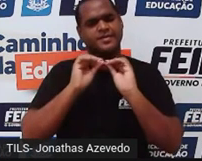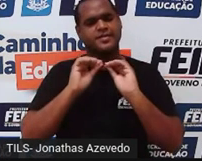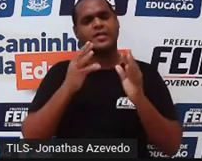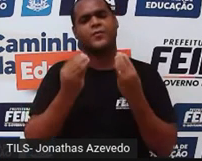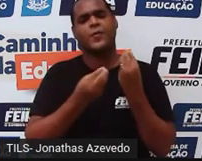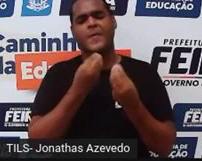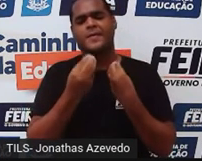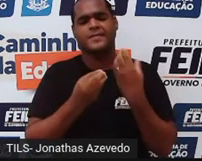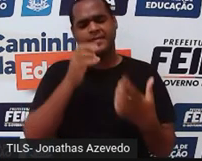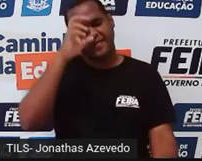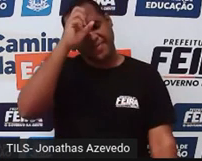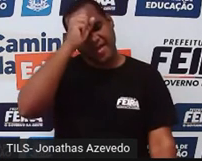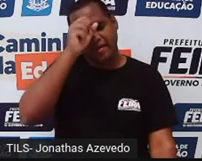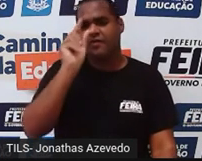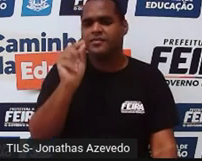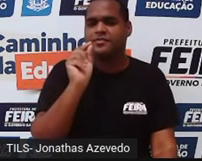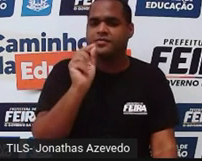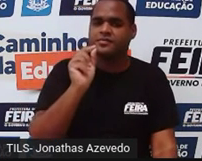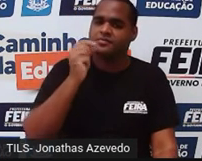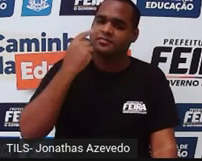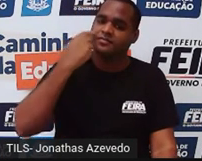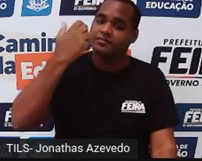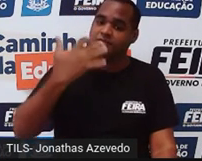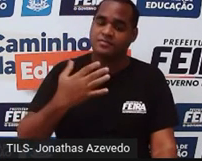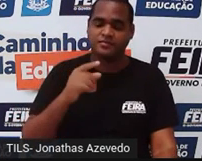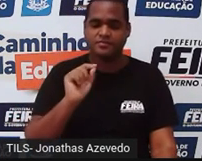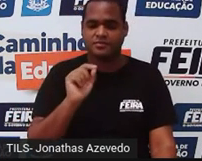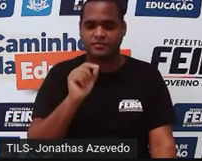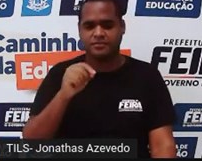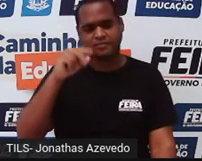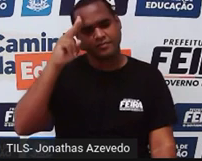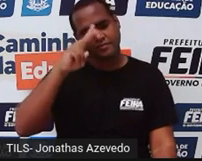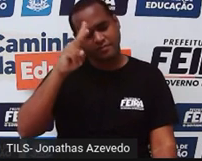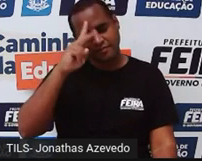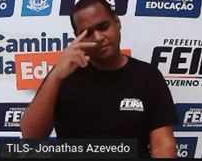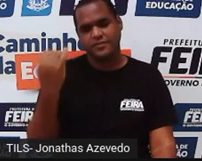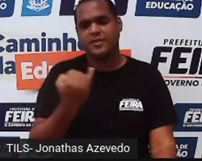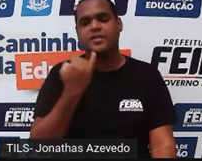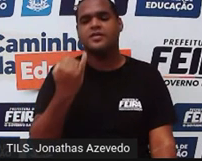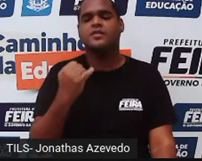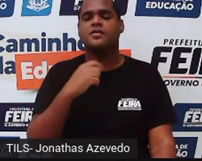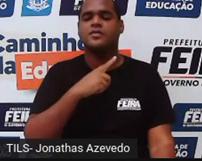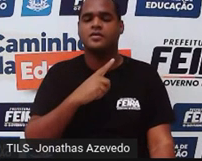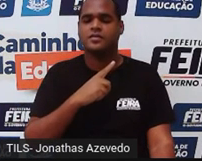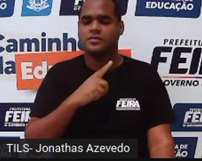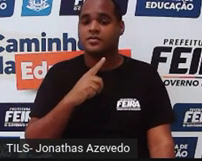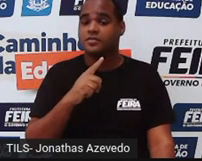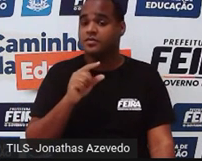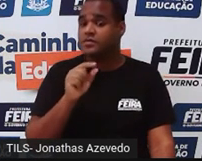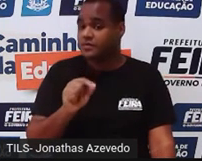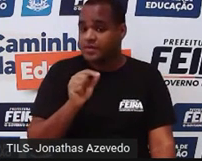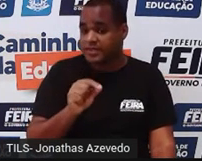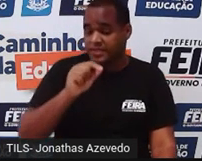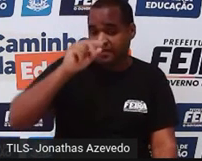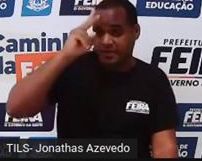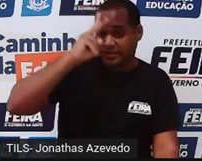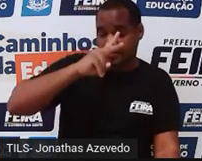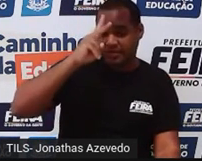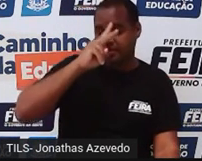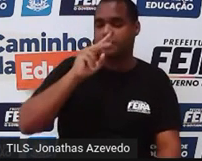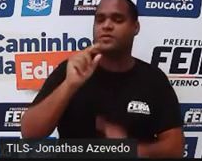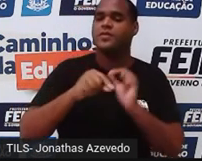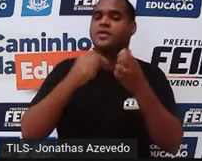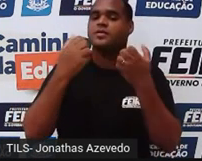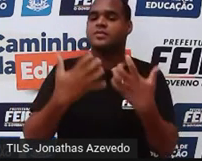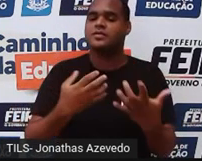nessa aula. E aí, quando você for fazer isso, você vai ter que ter lembranças dos momentos dessa